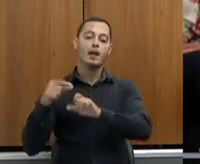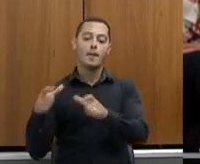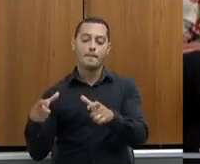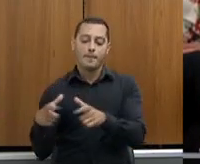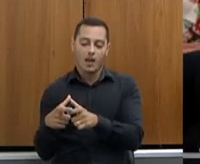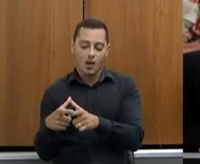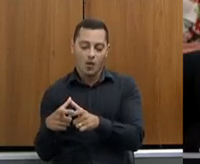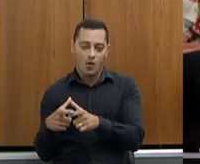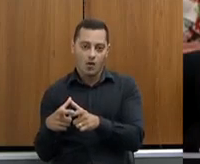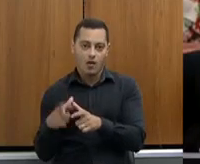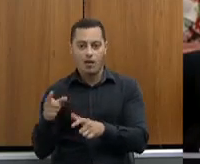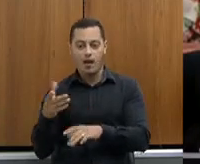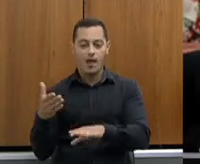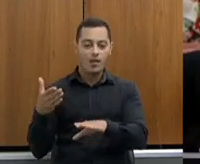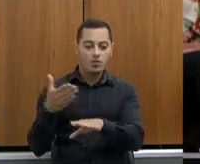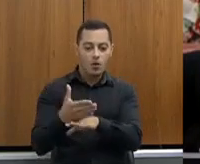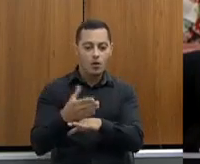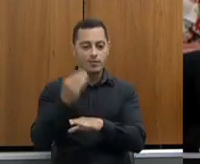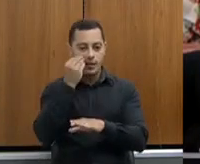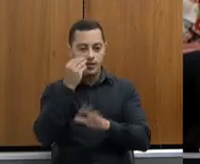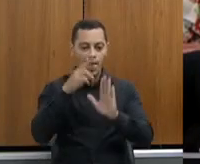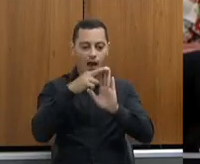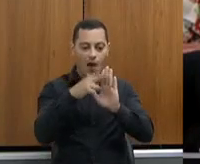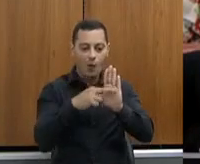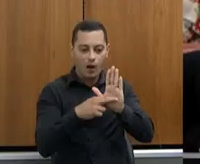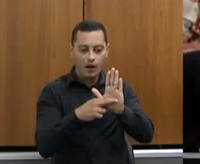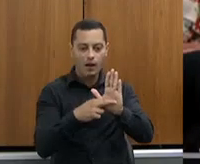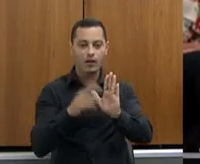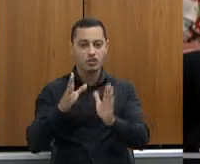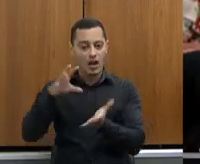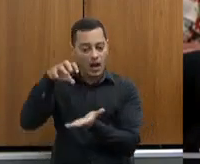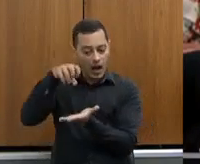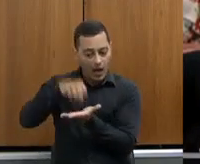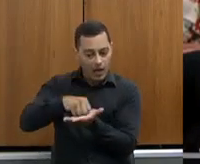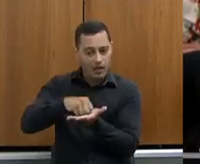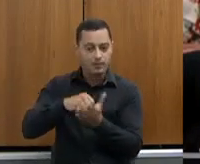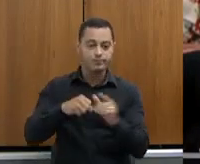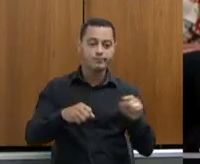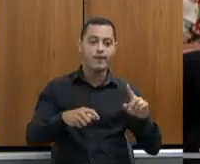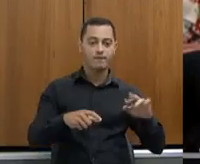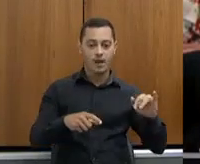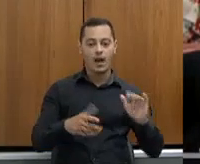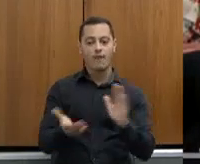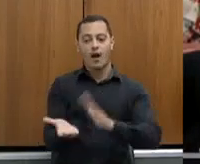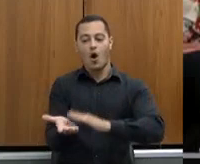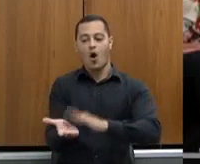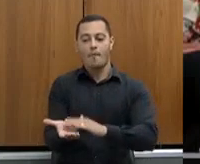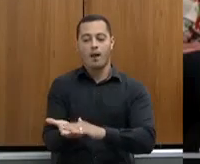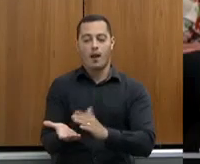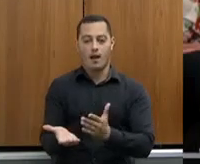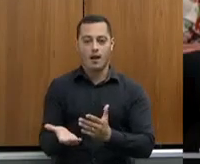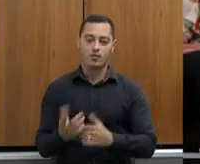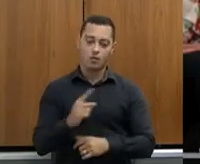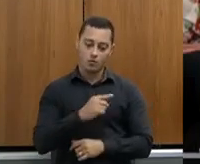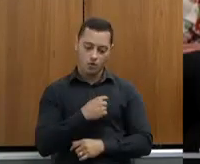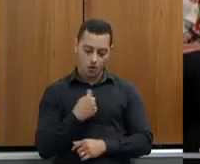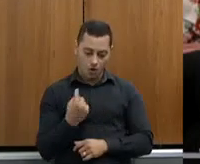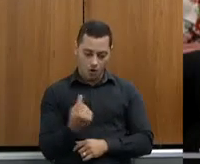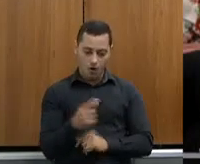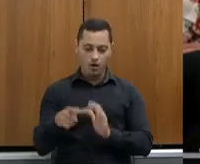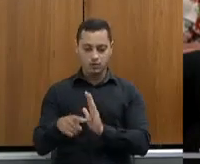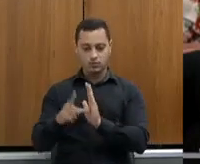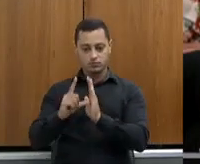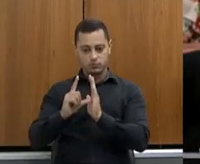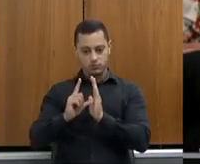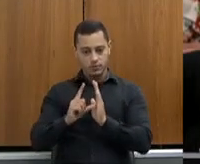para regularizar, já foi cadastrado e agora vai ser cobrado. Então, nós temos que fazer um papel educativo antes do